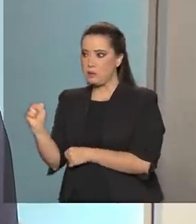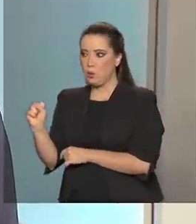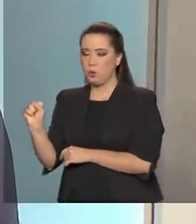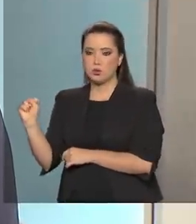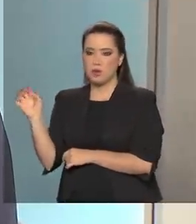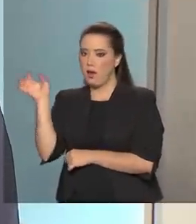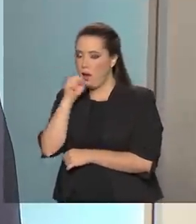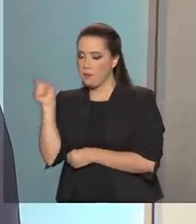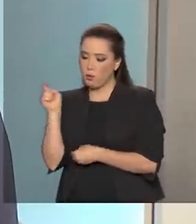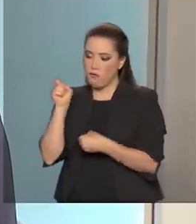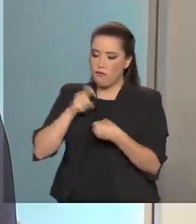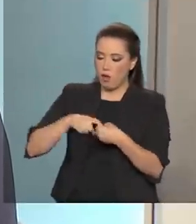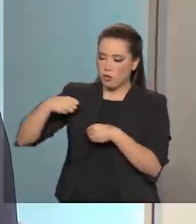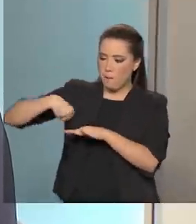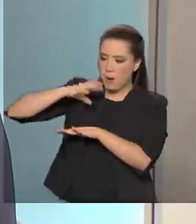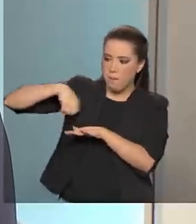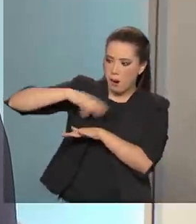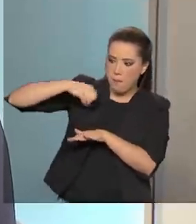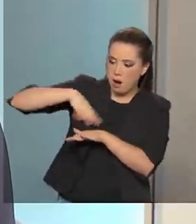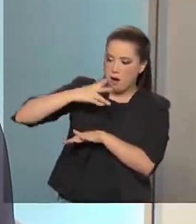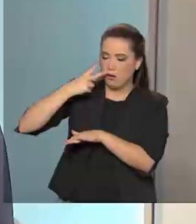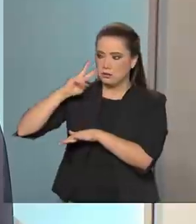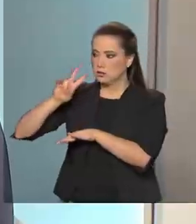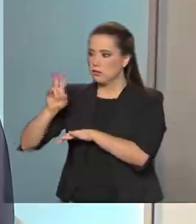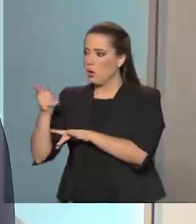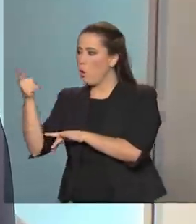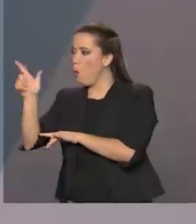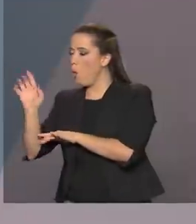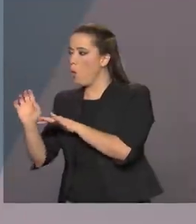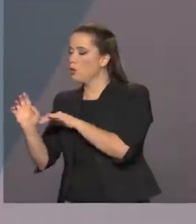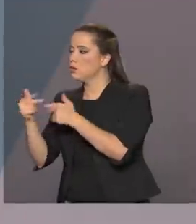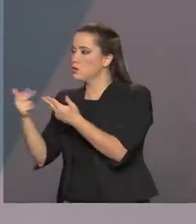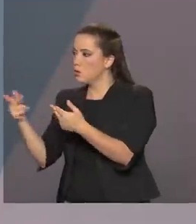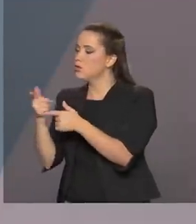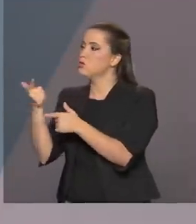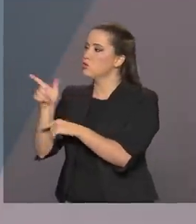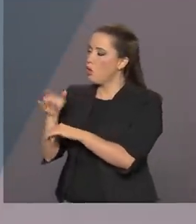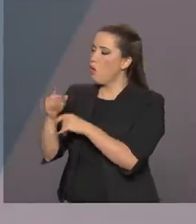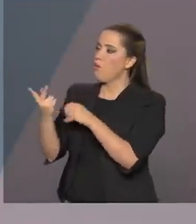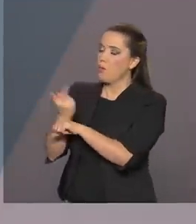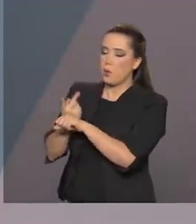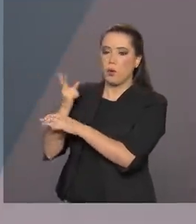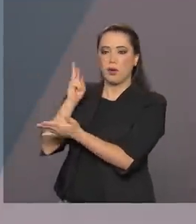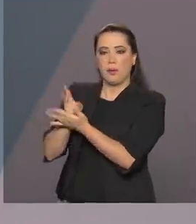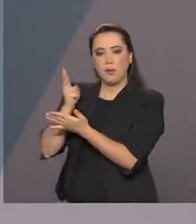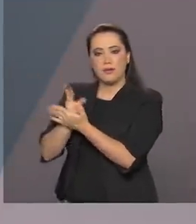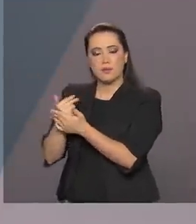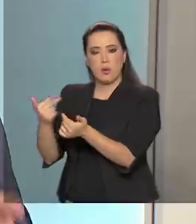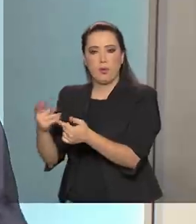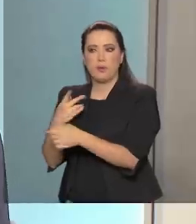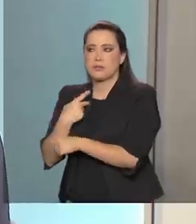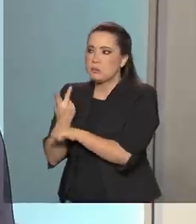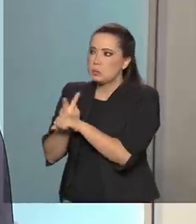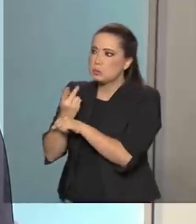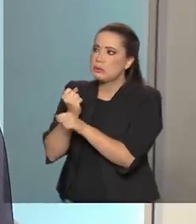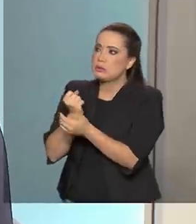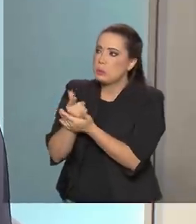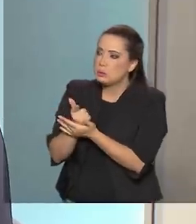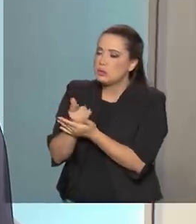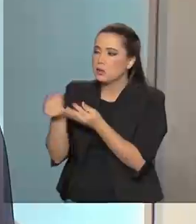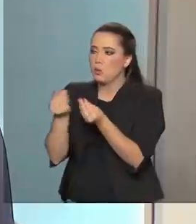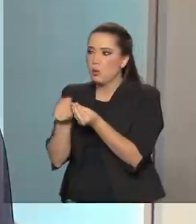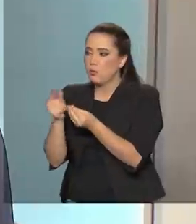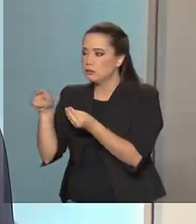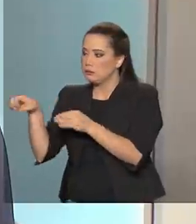começa a surgir do nada uma série de ofertas daquele produto. Então, são empresas que